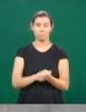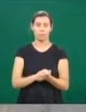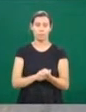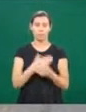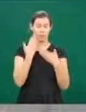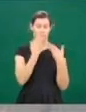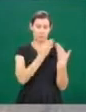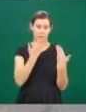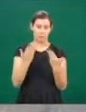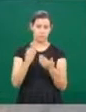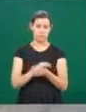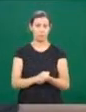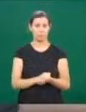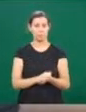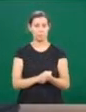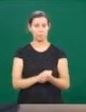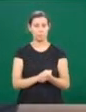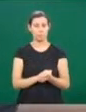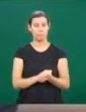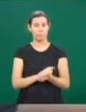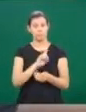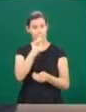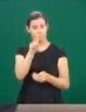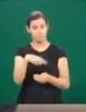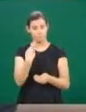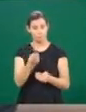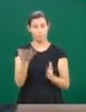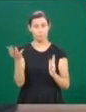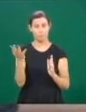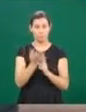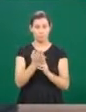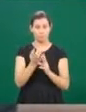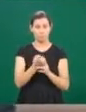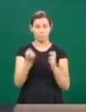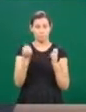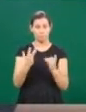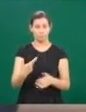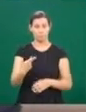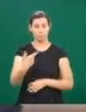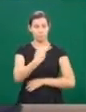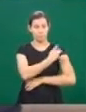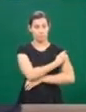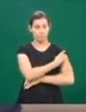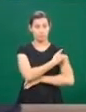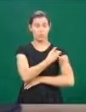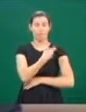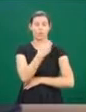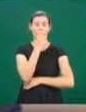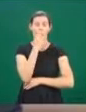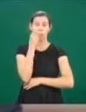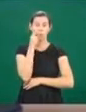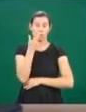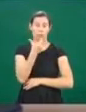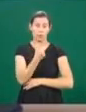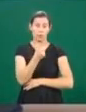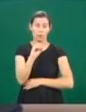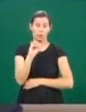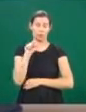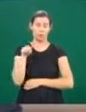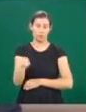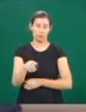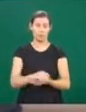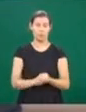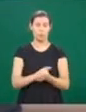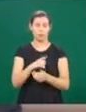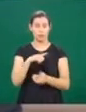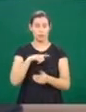bom. Pode contar sempre. Muito obrigado. E daqui a pouco, Uberlândia espera vacinar mais de 60 mil cães e gatos contra a raiva. São mais de 200